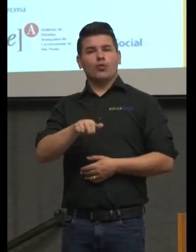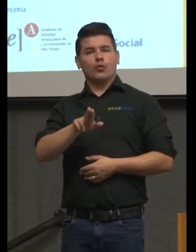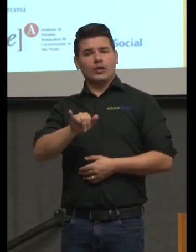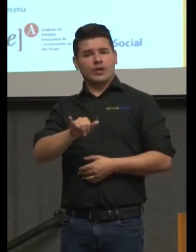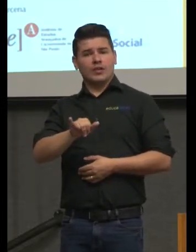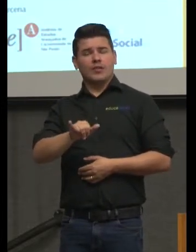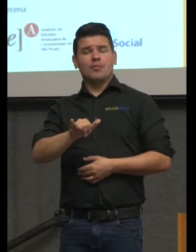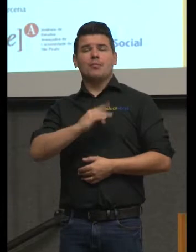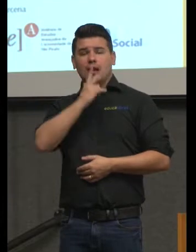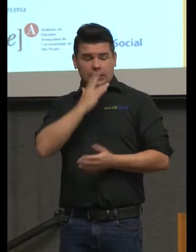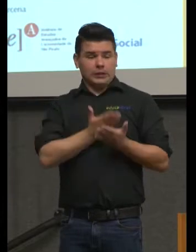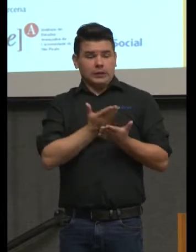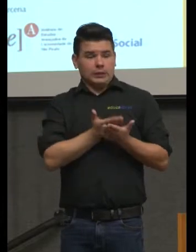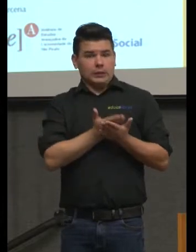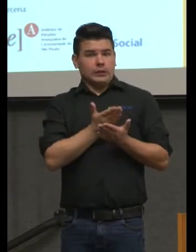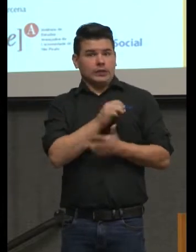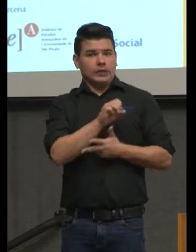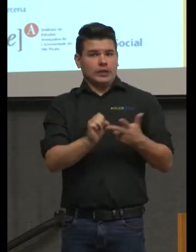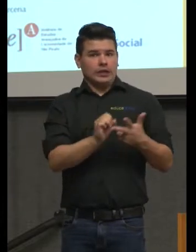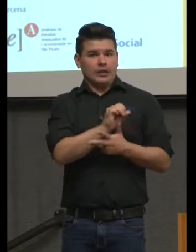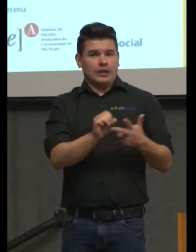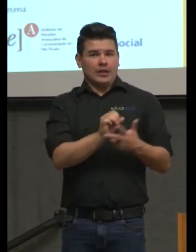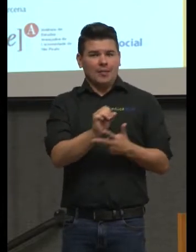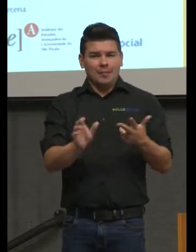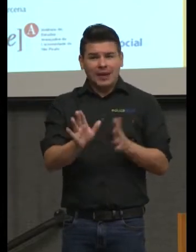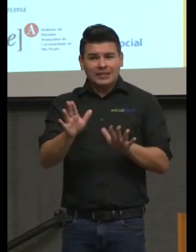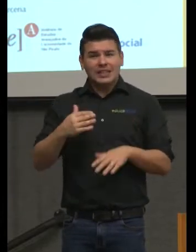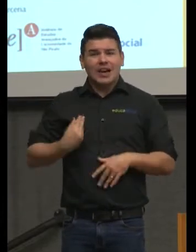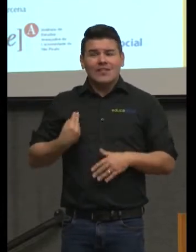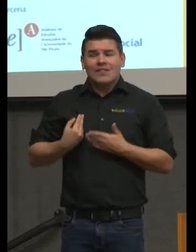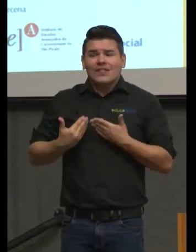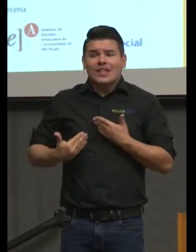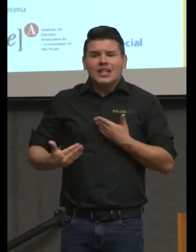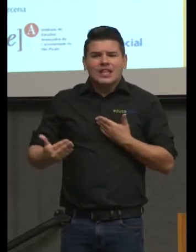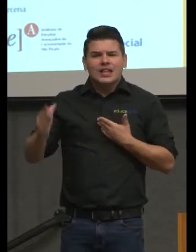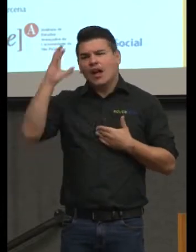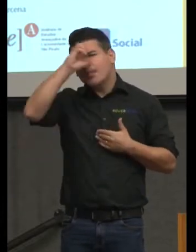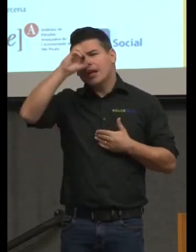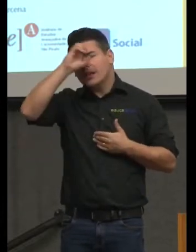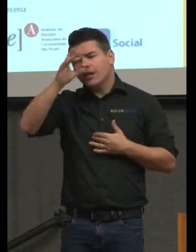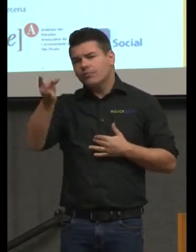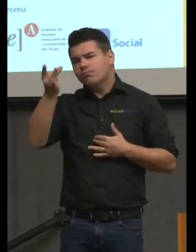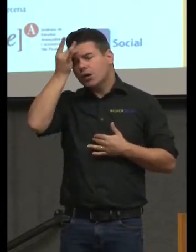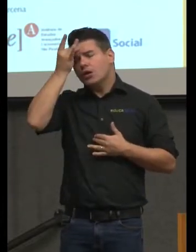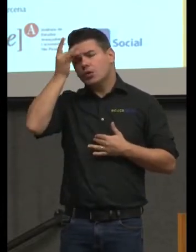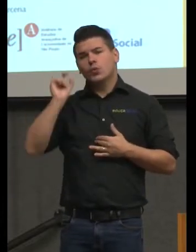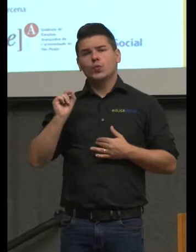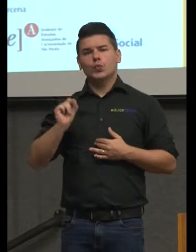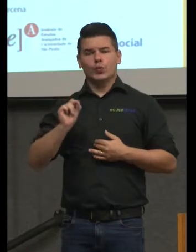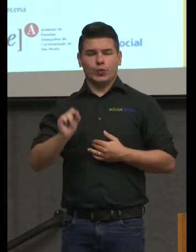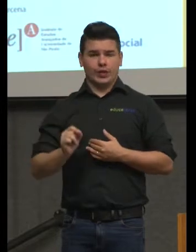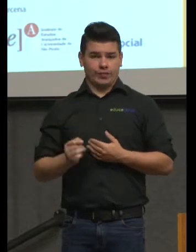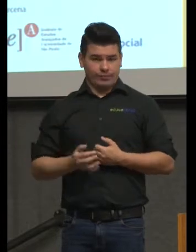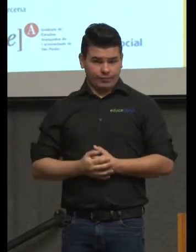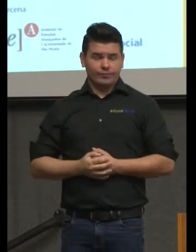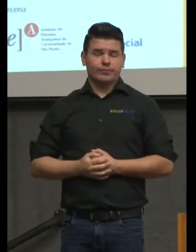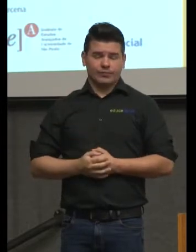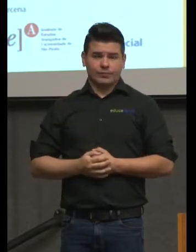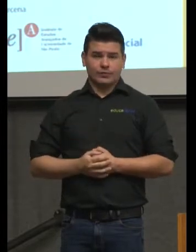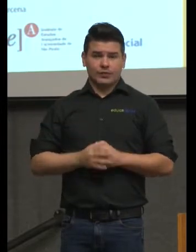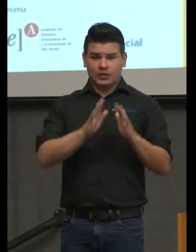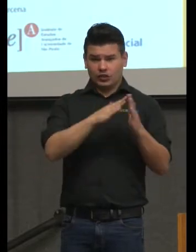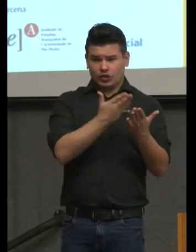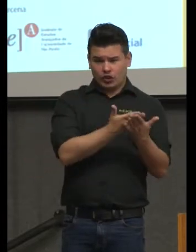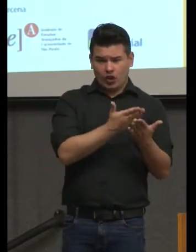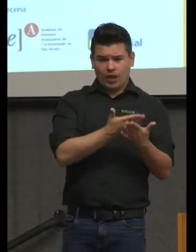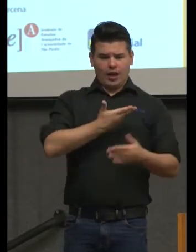distantes das necessidades reais para o exercício da vida, da cidadania, da amizade, etc. A escola tem a